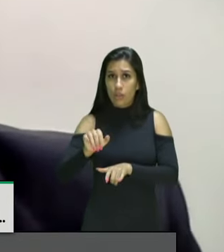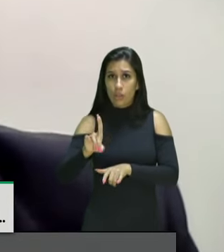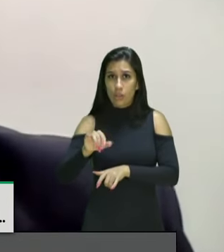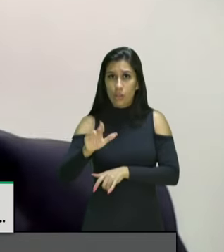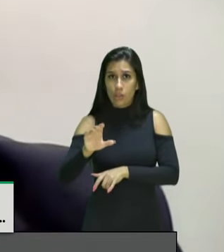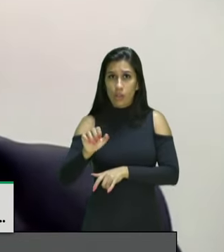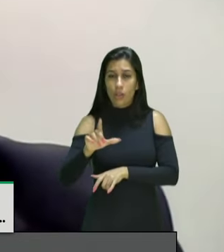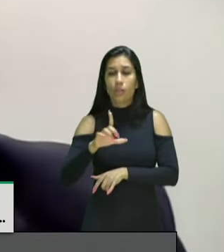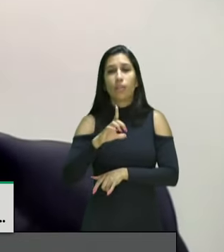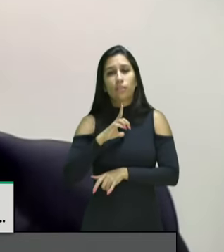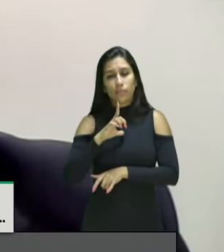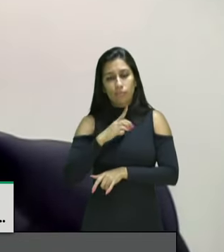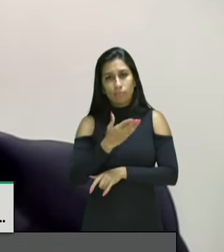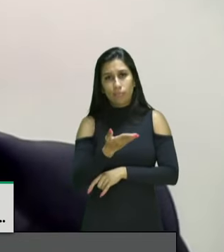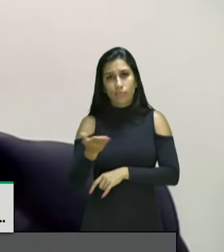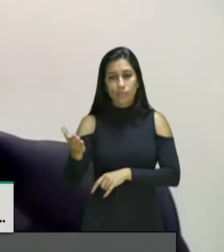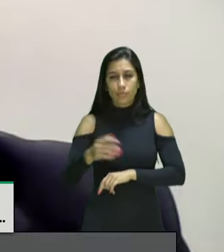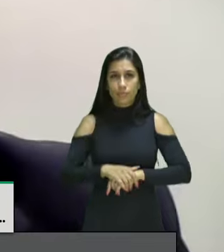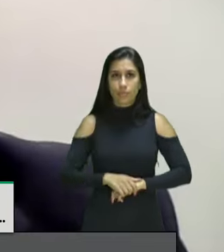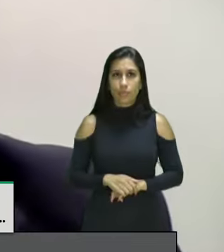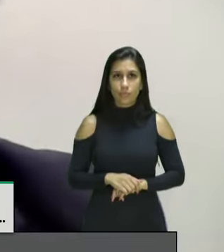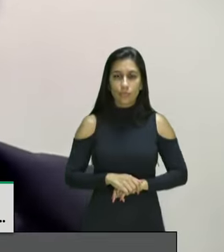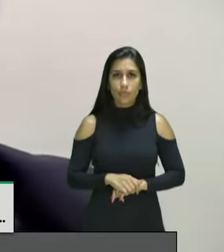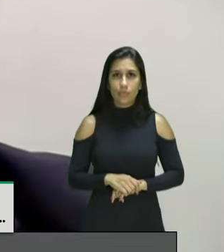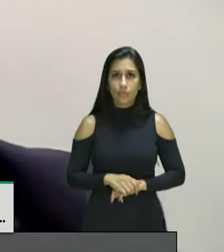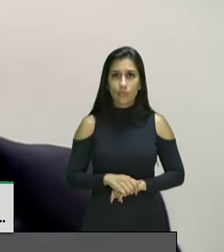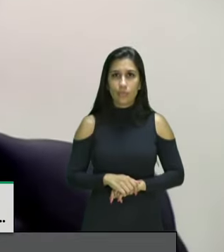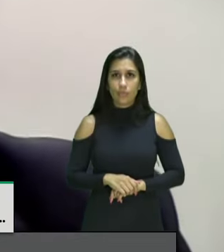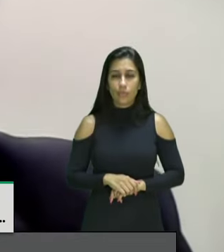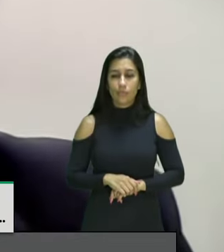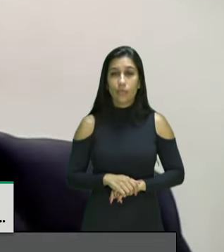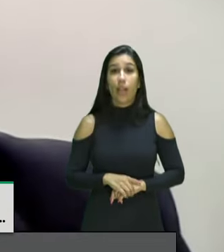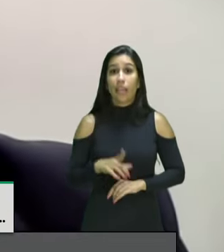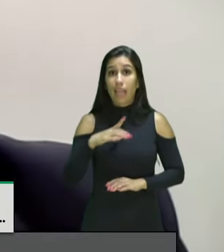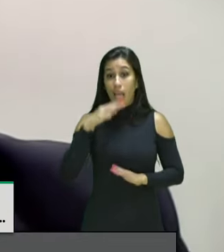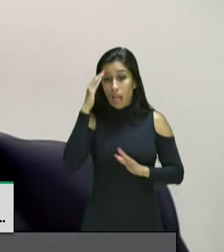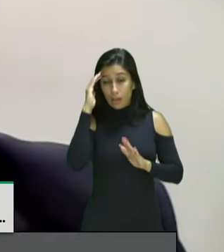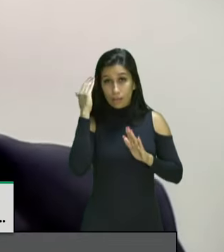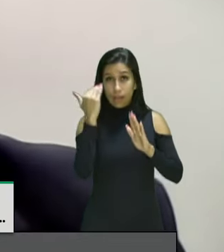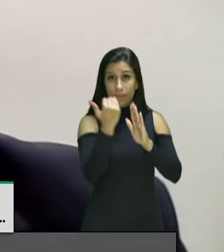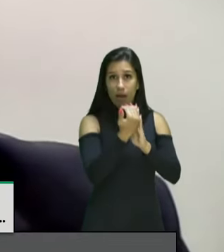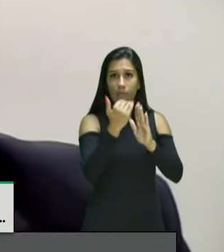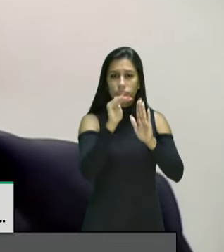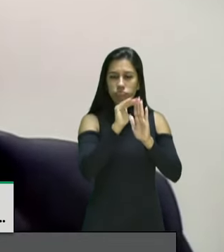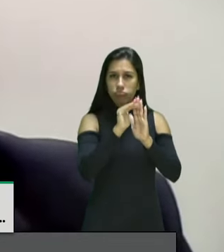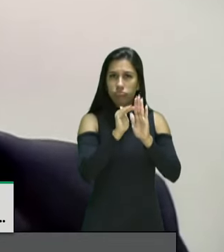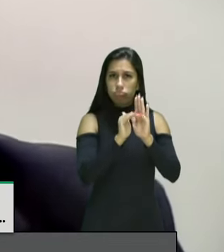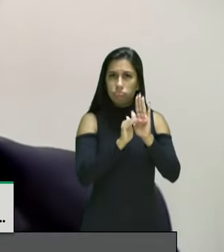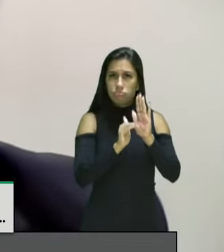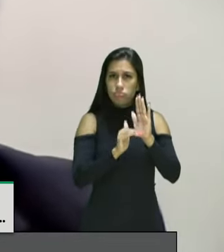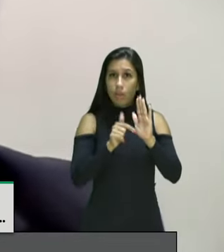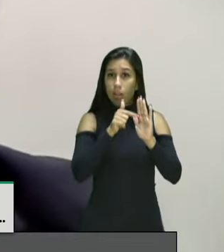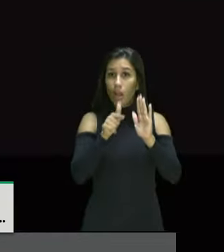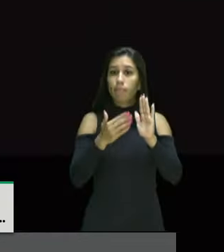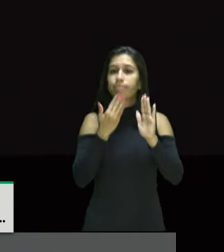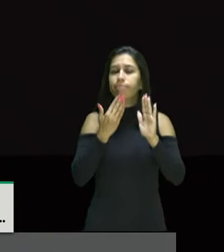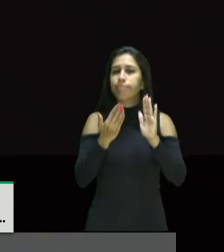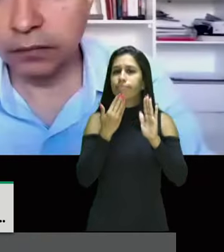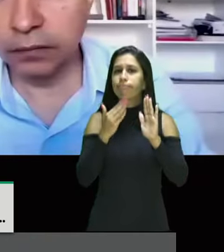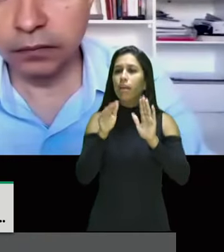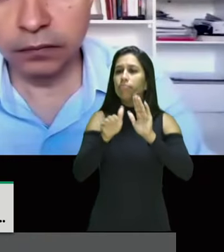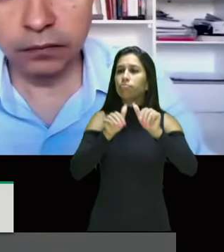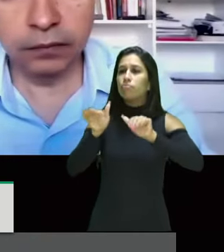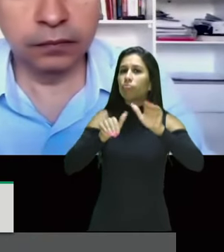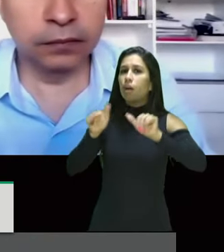de carta-cordo, que atenda requisitos e termos constantes nessa convocação para